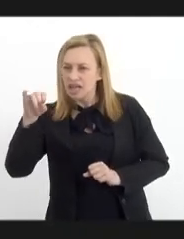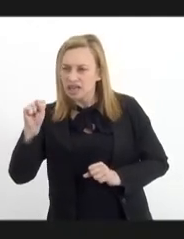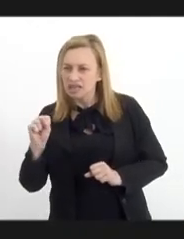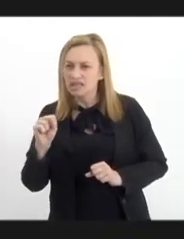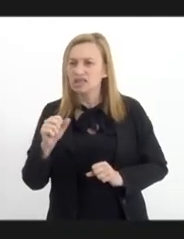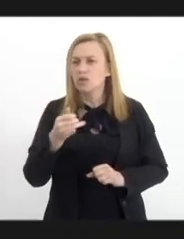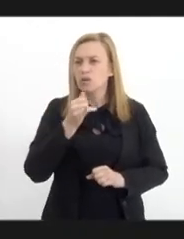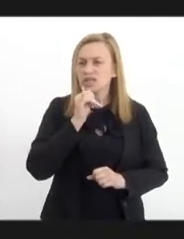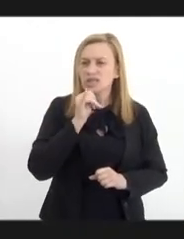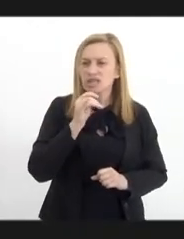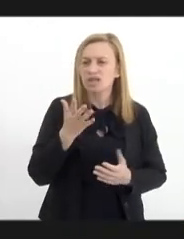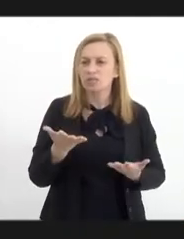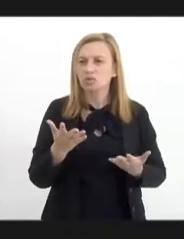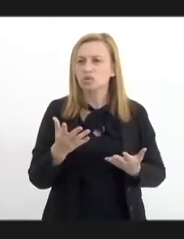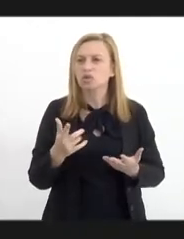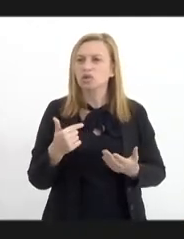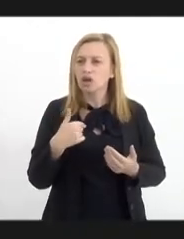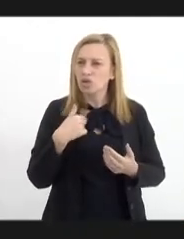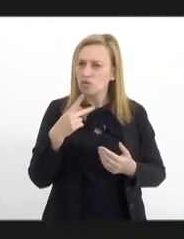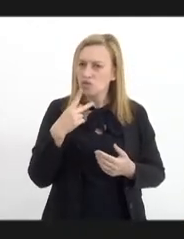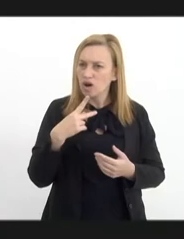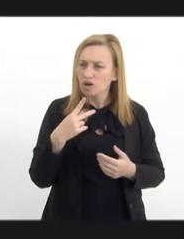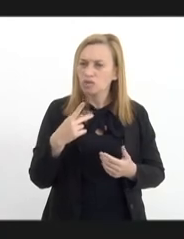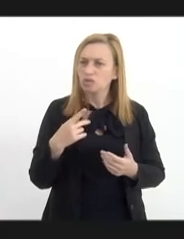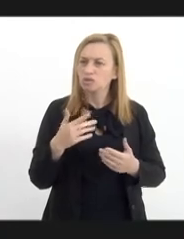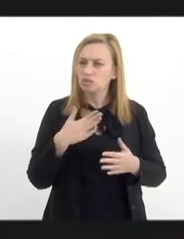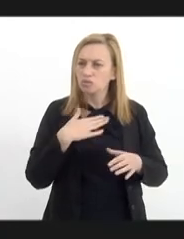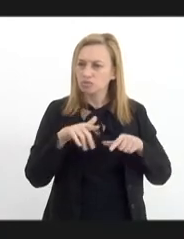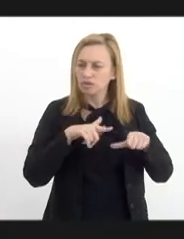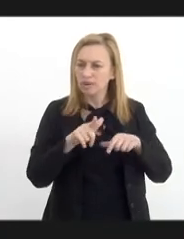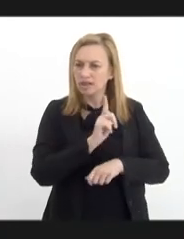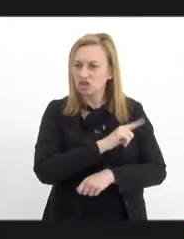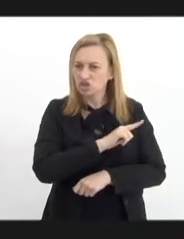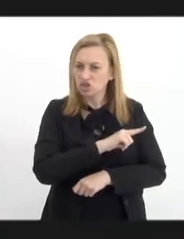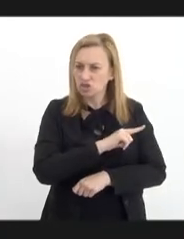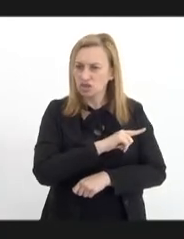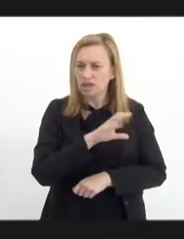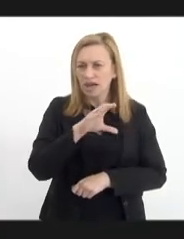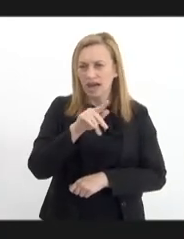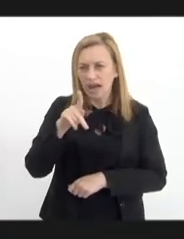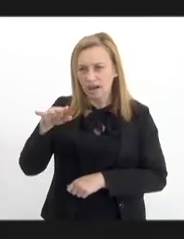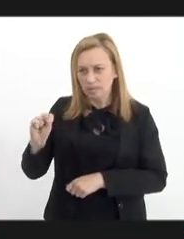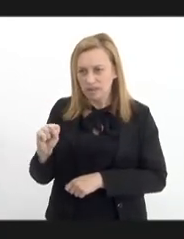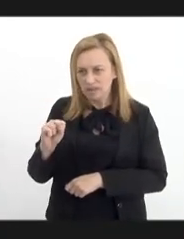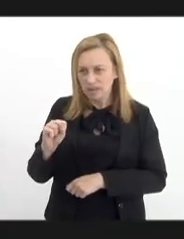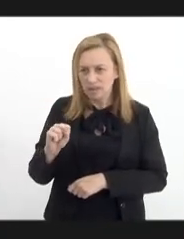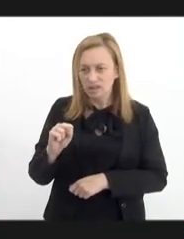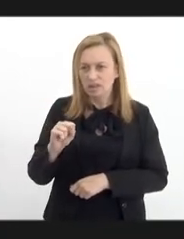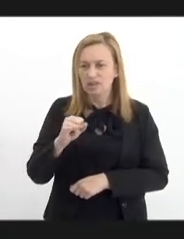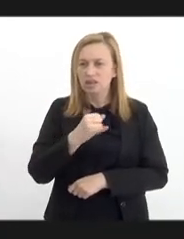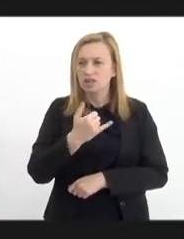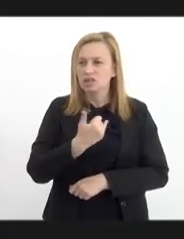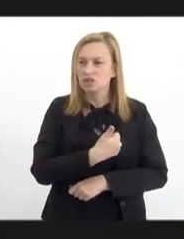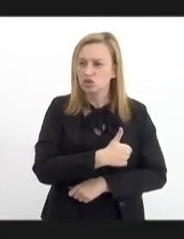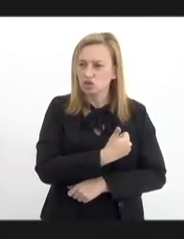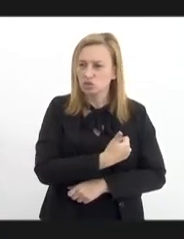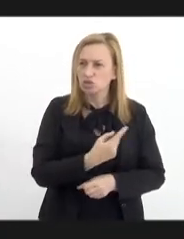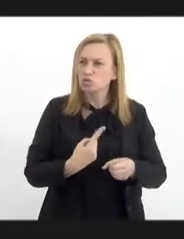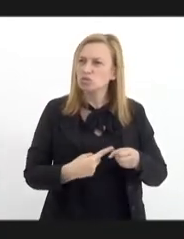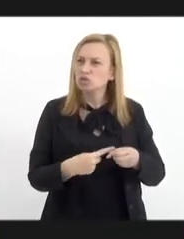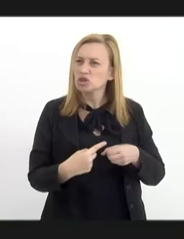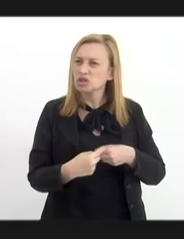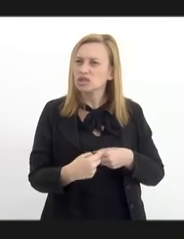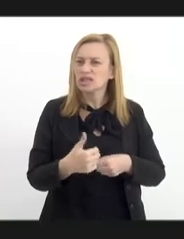pouco a ponta, que é de onde eu falo, estou na gestão, mas estou na ponta do CAPS, do CAPS-São João Meriti, que é um município de mais ou menos